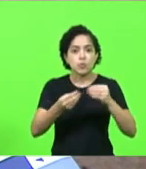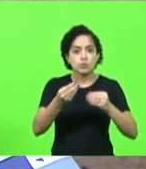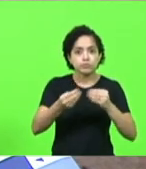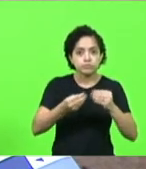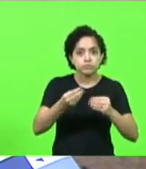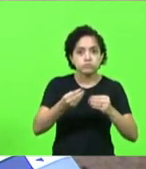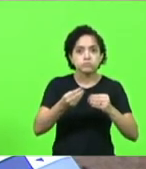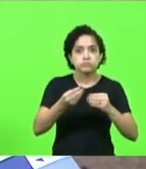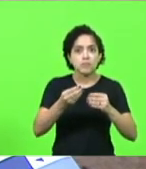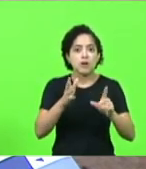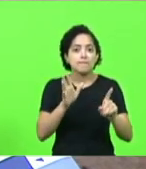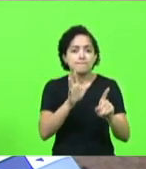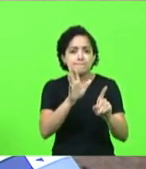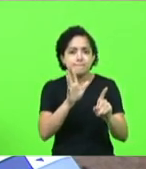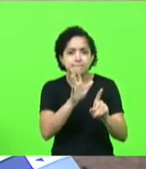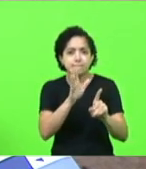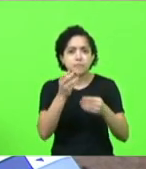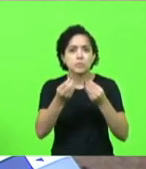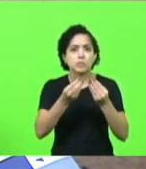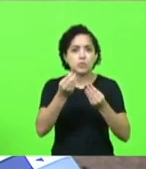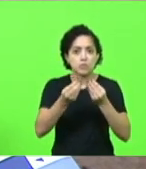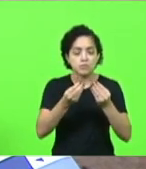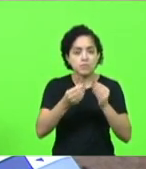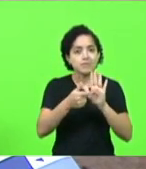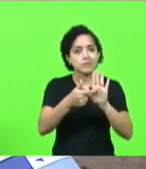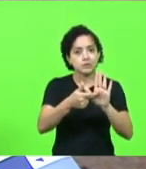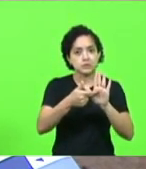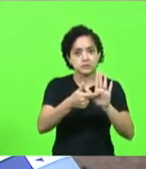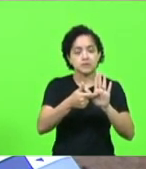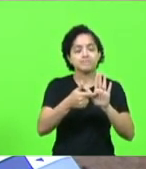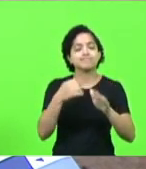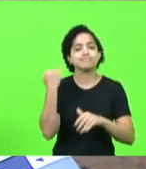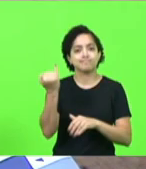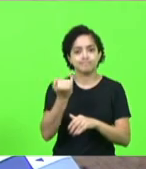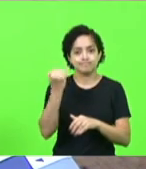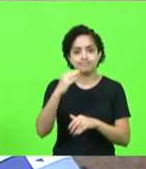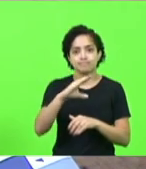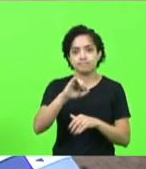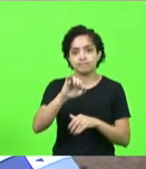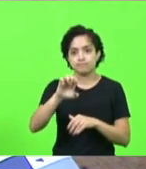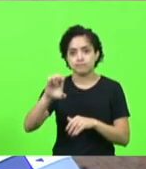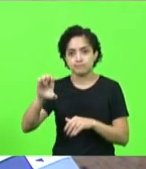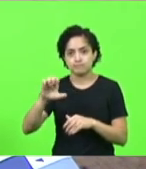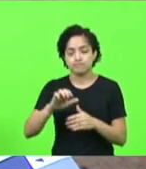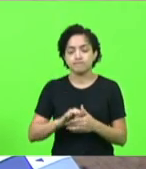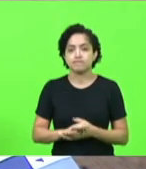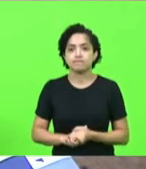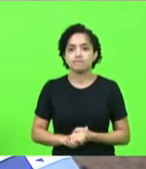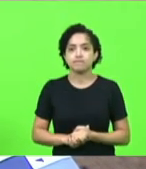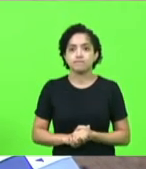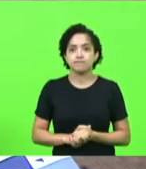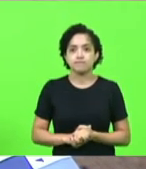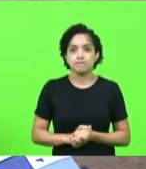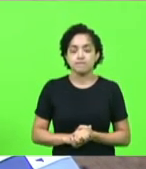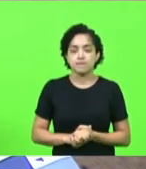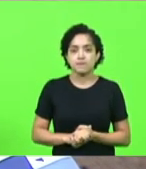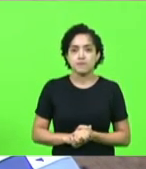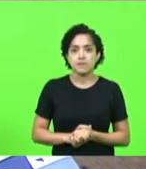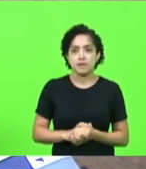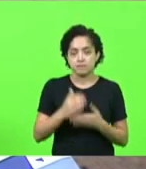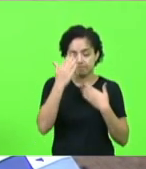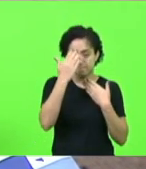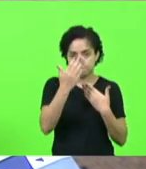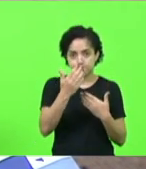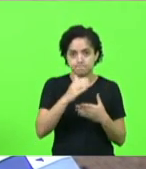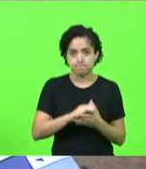influência daí a importância do CIE muito obrigado obrigado deputado Ismael obrigado deputado Jerry Comper